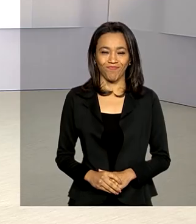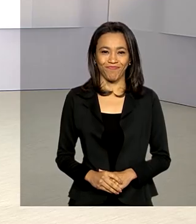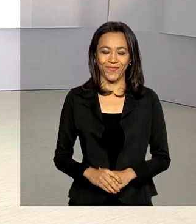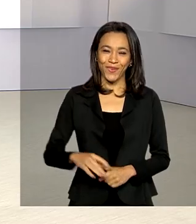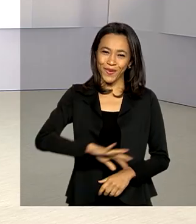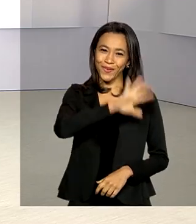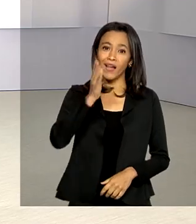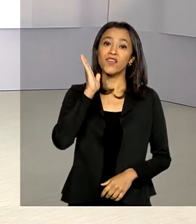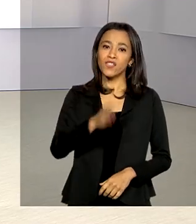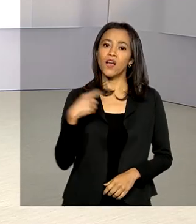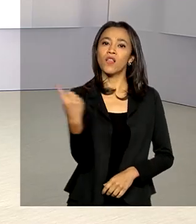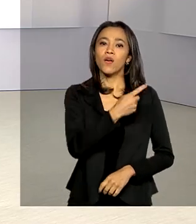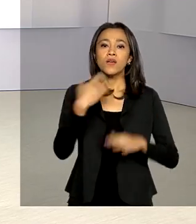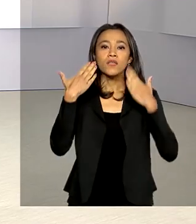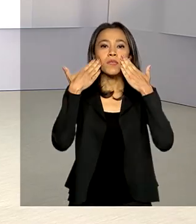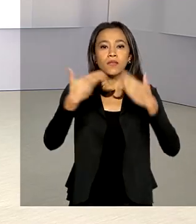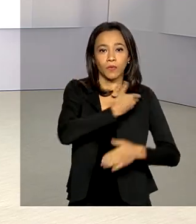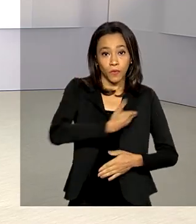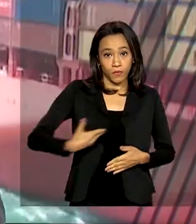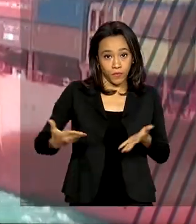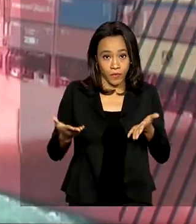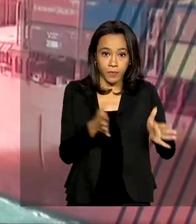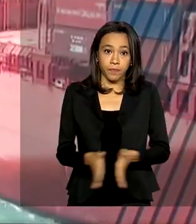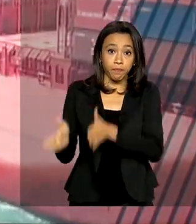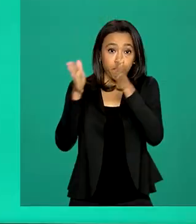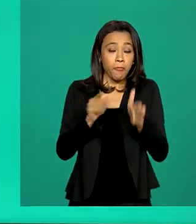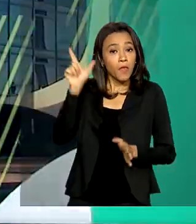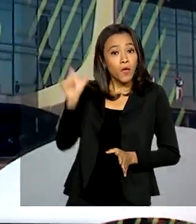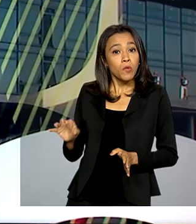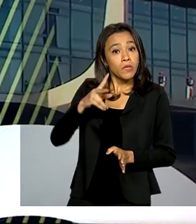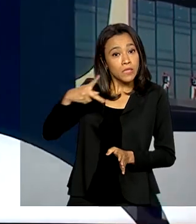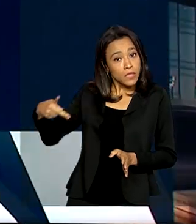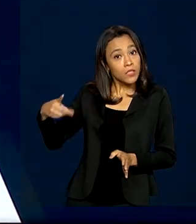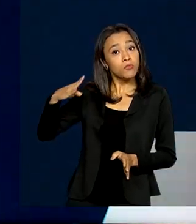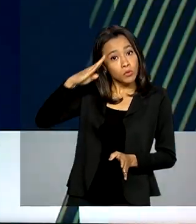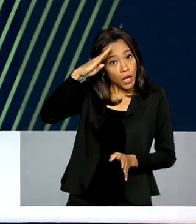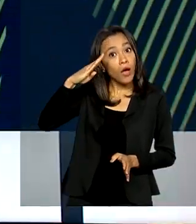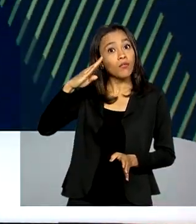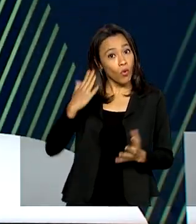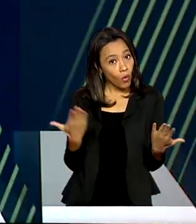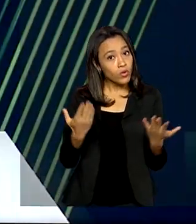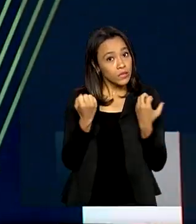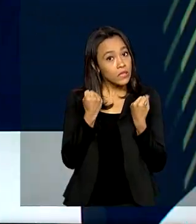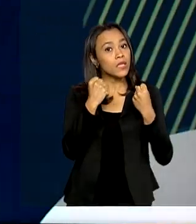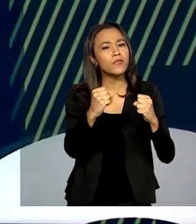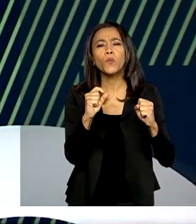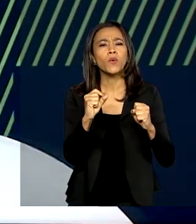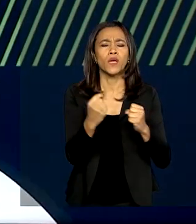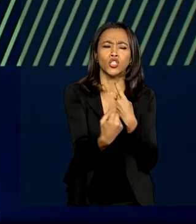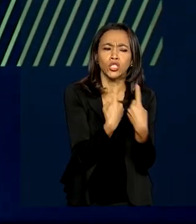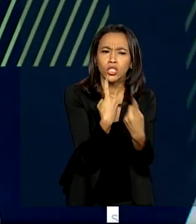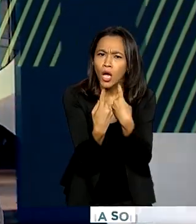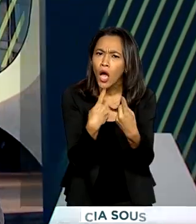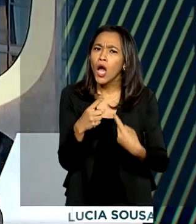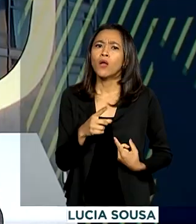Olá, já estamos no ar com o Governo Agora. O presidente Jair Bolsonaro defendeu hoje o diálogo com governadores